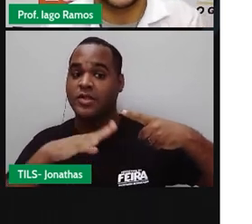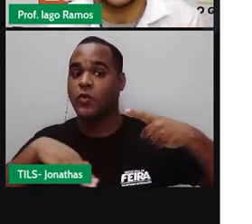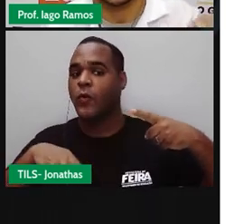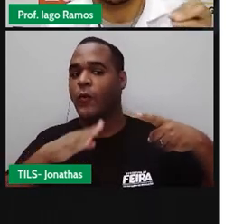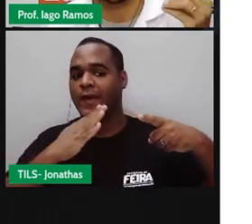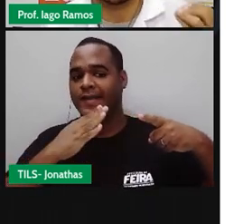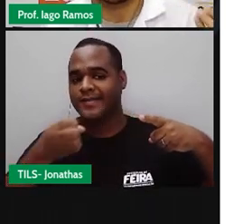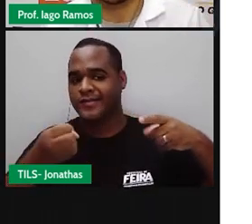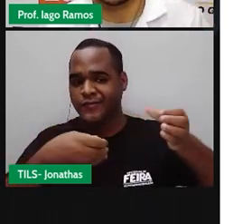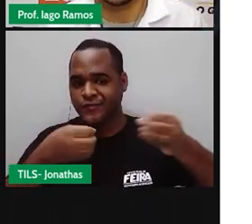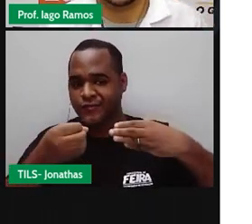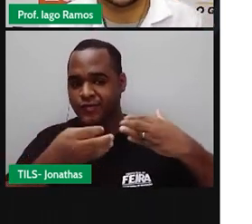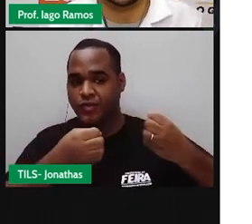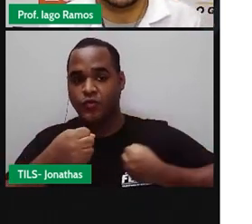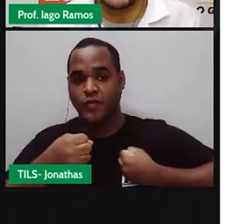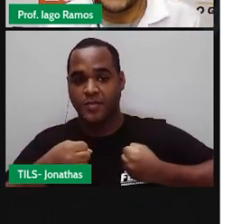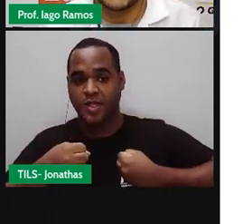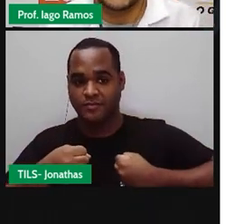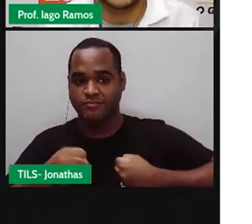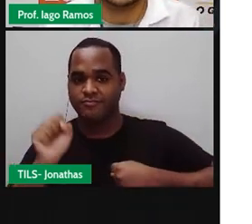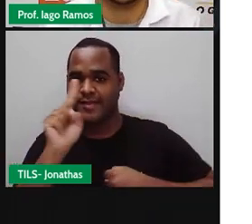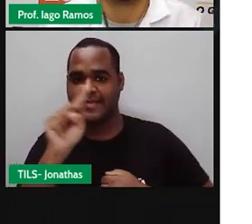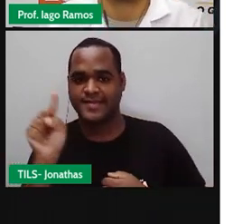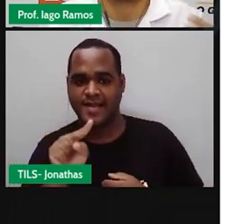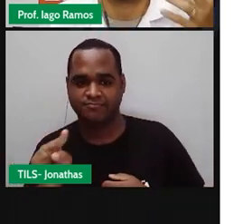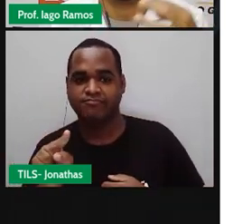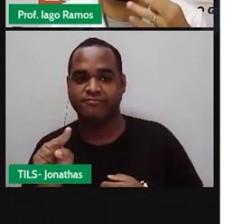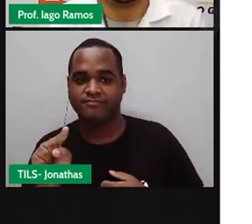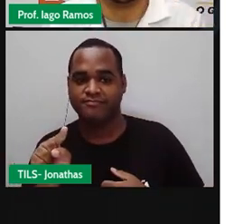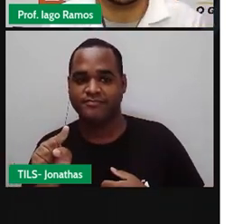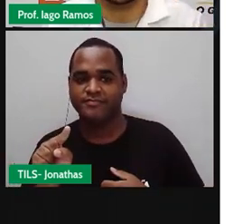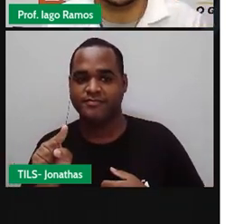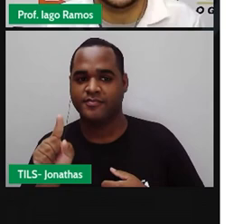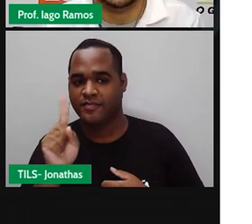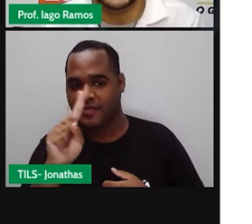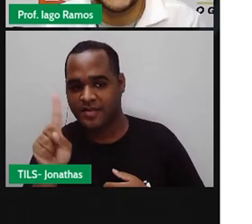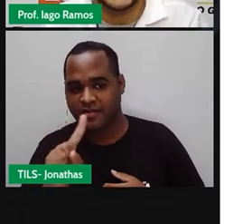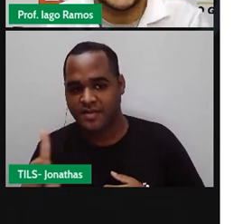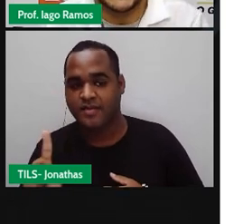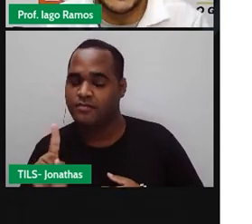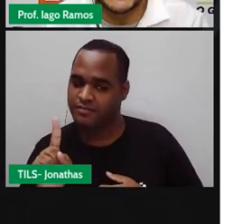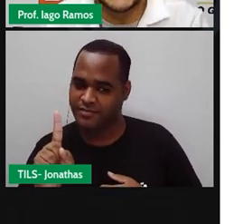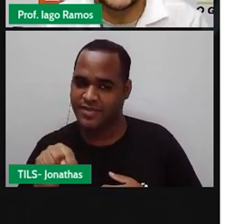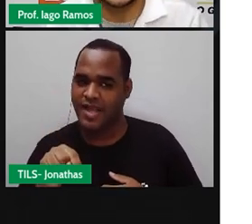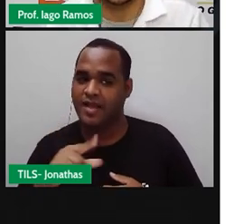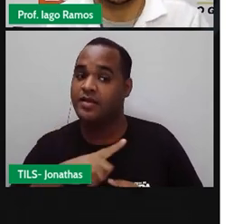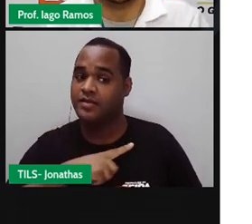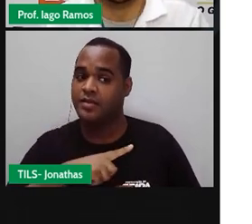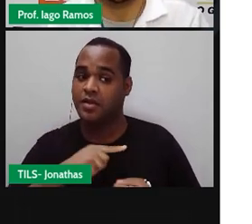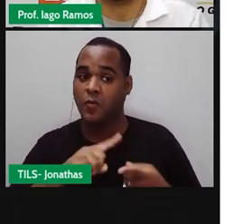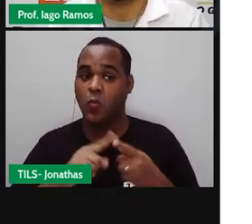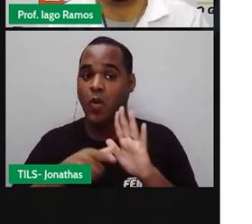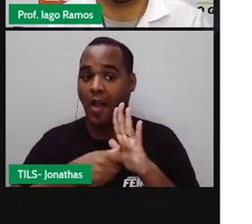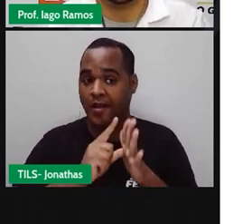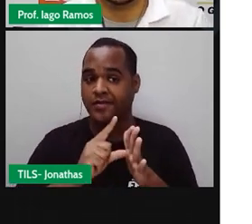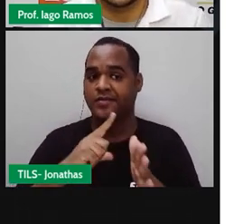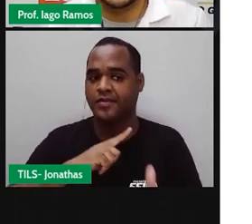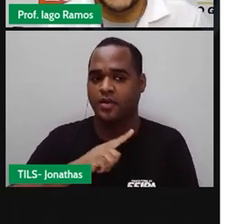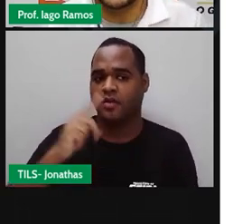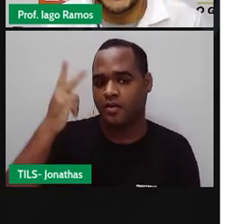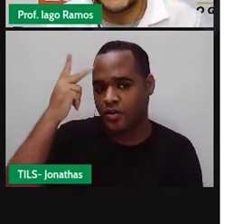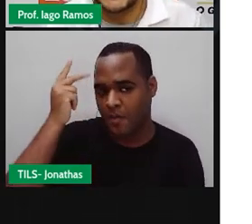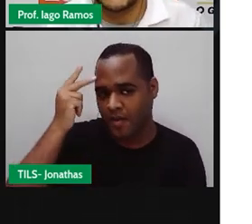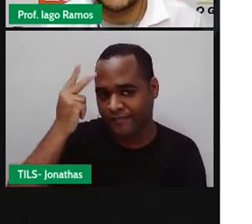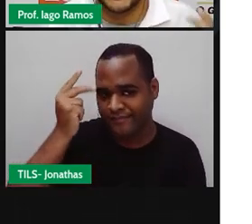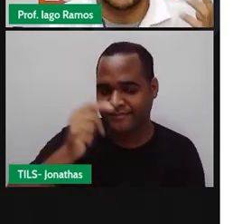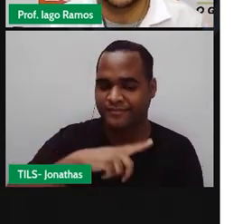conhecer um novo conjunto de números. Que é o conjunto dos números inteiros. Antes, a gente conhecia o conjunto dos números